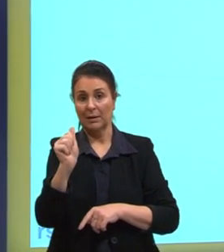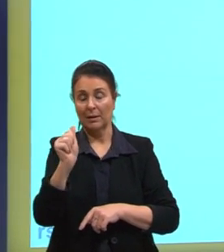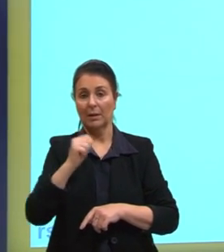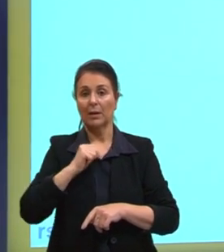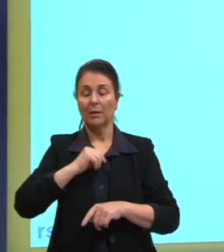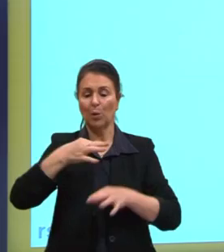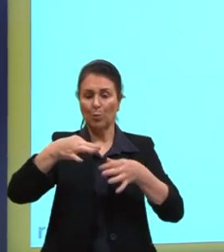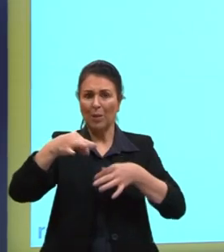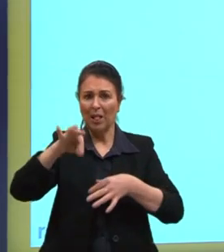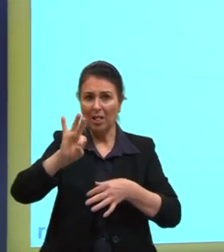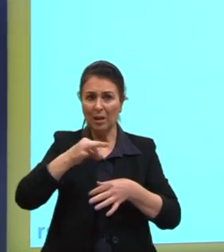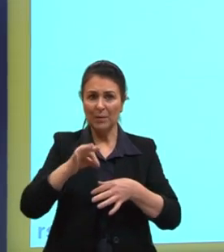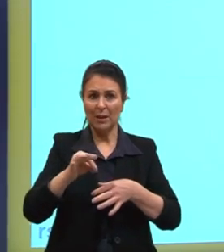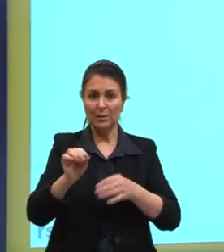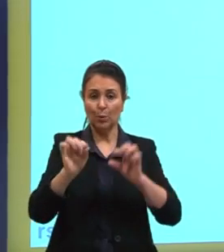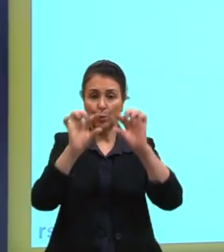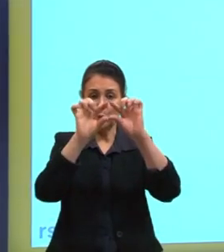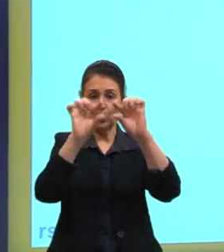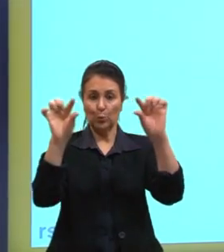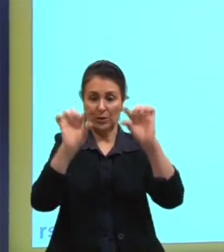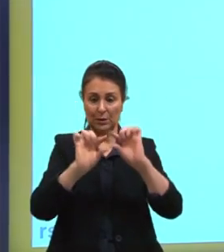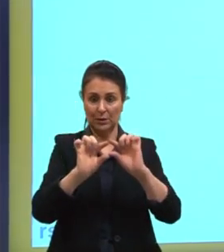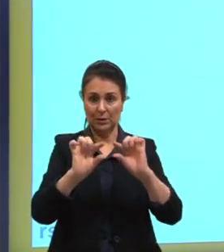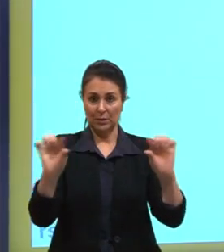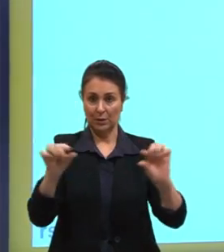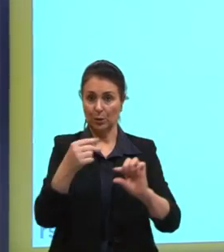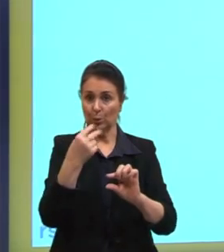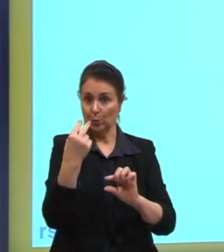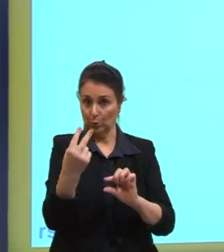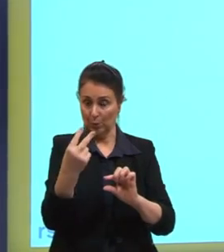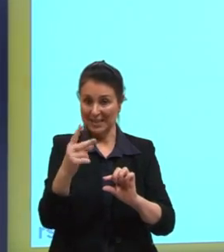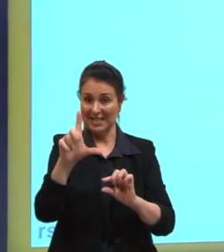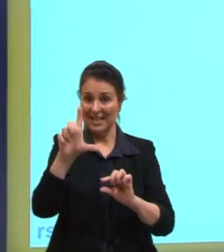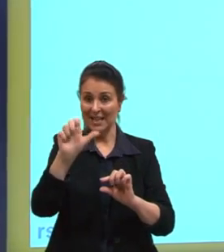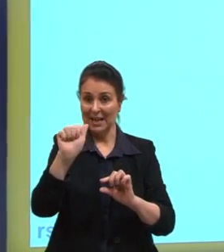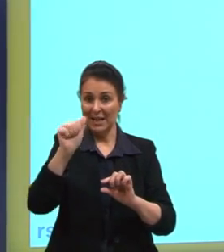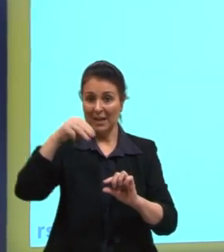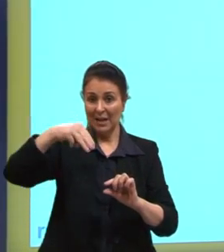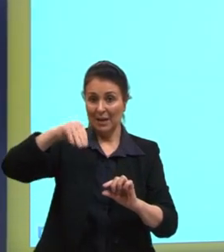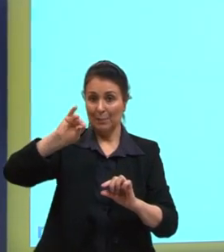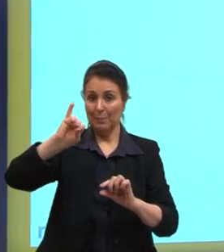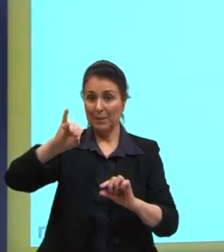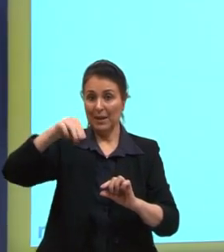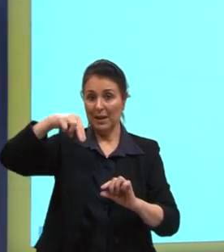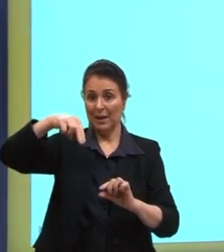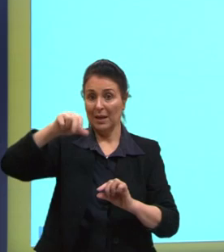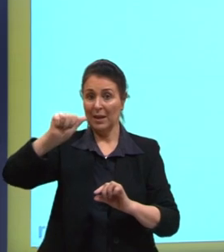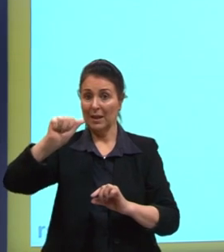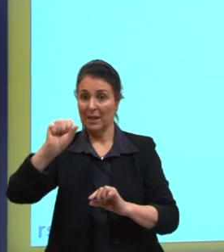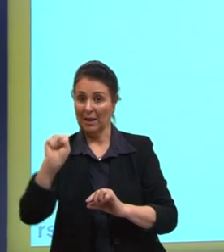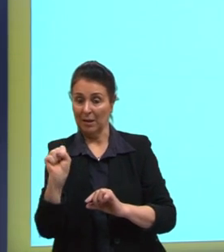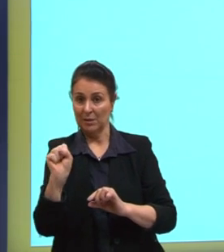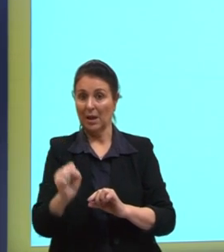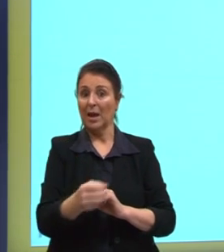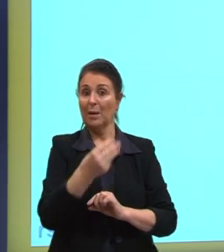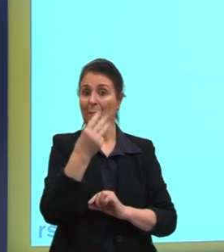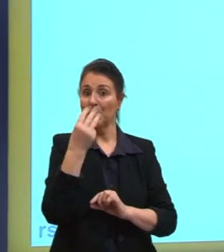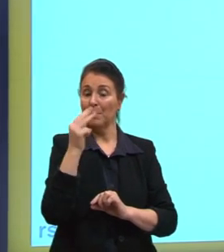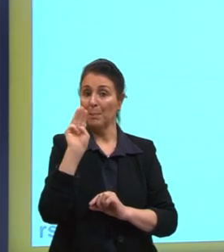lâmina, são duas lâminas, na verdade. Por isso que está dizendo aqui, bimetálica, porque são duas.